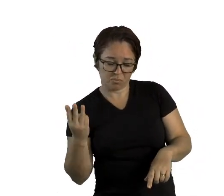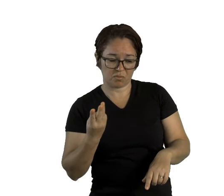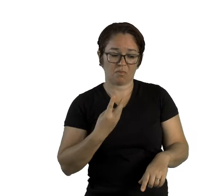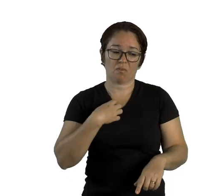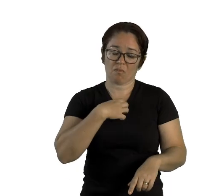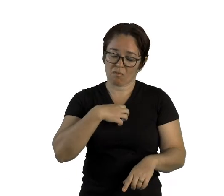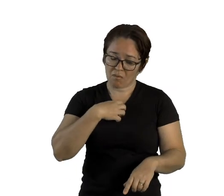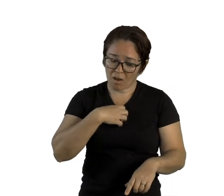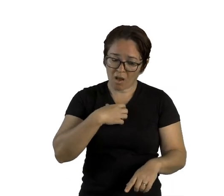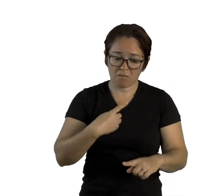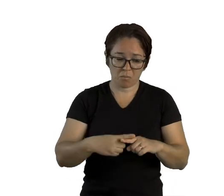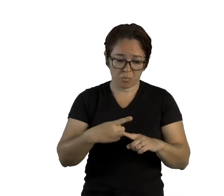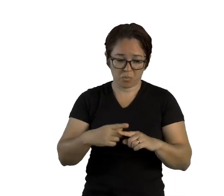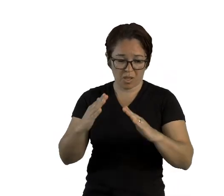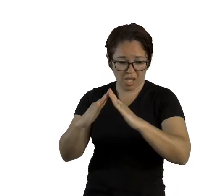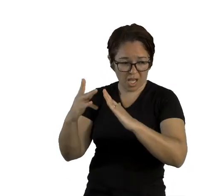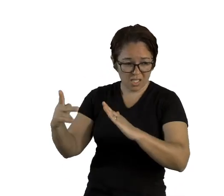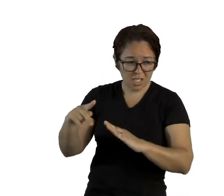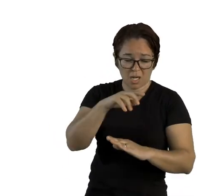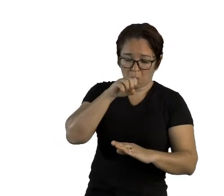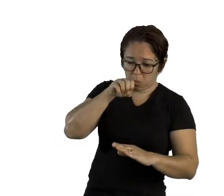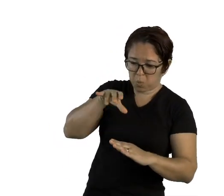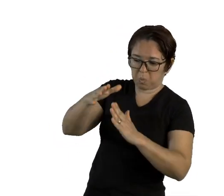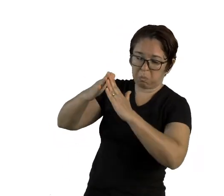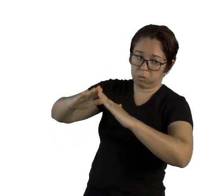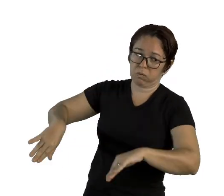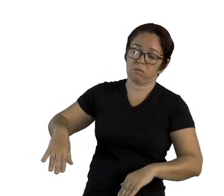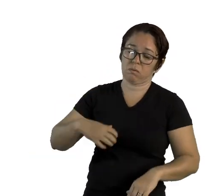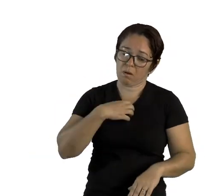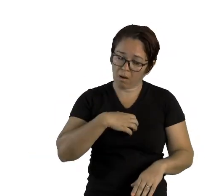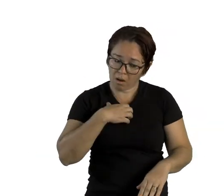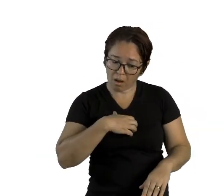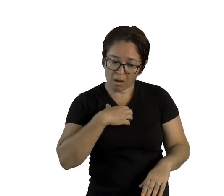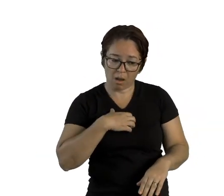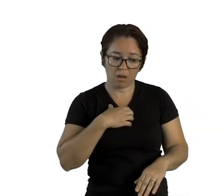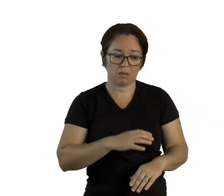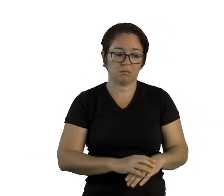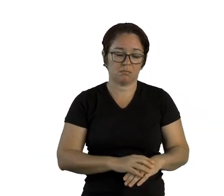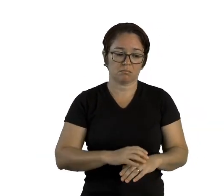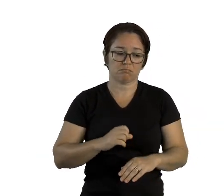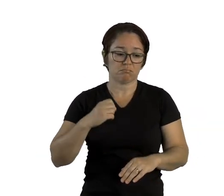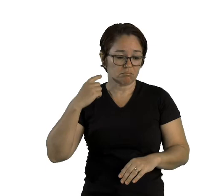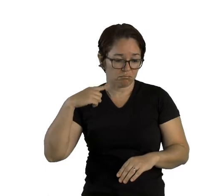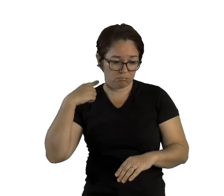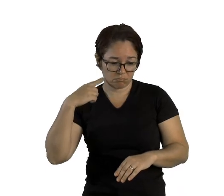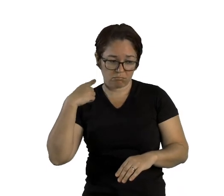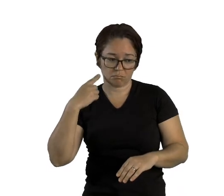casas deles. Um abraço dos meus advogados. Chapeuzinho vermelho.